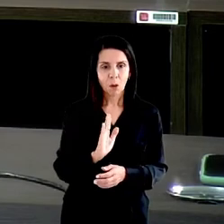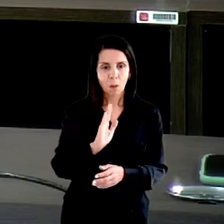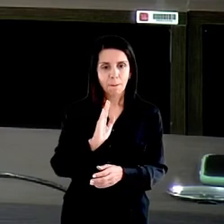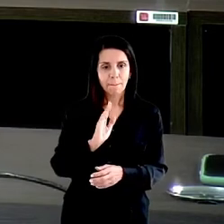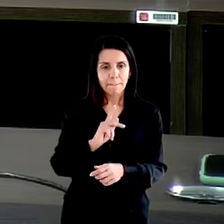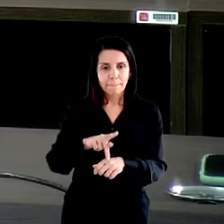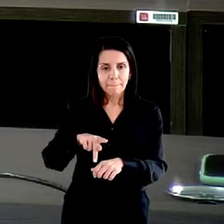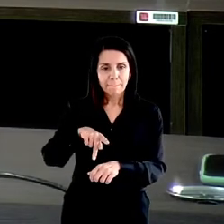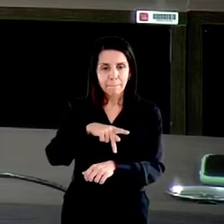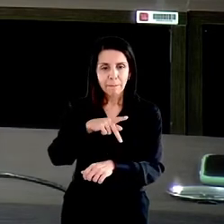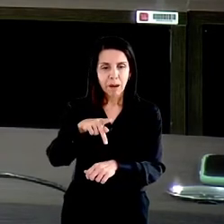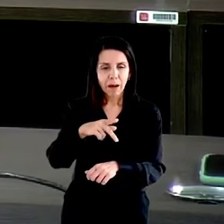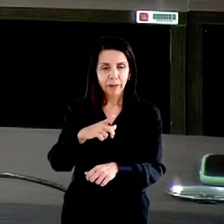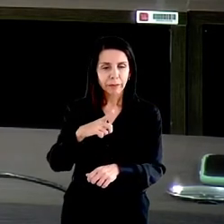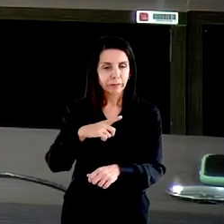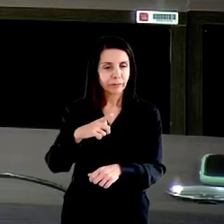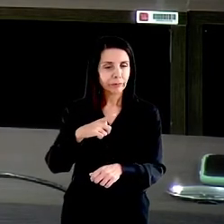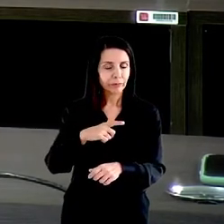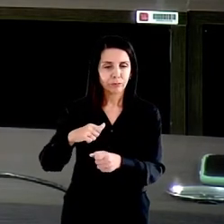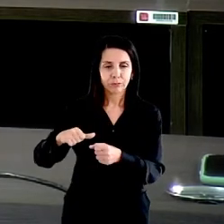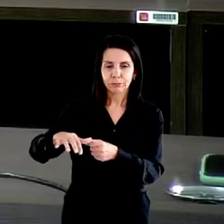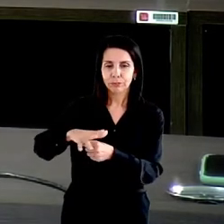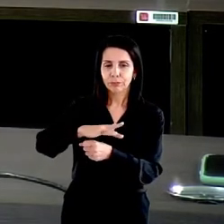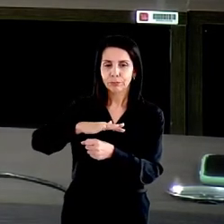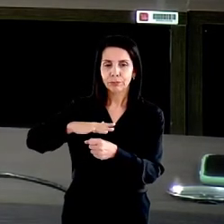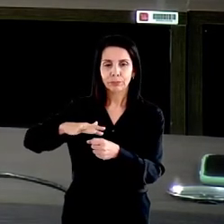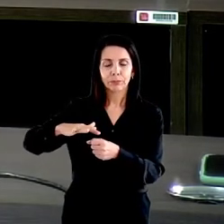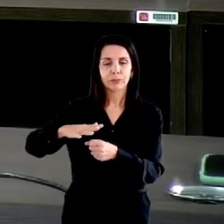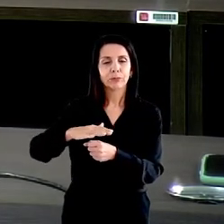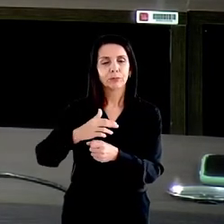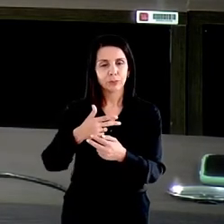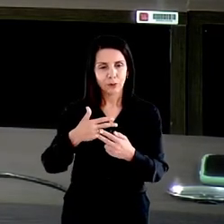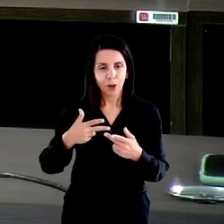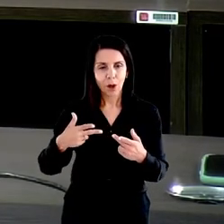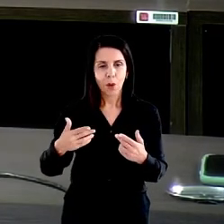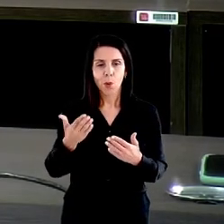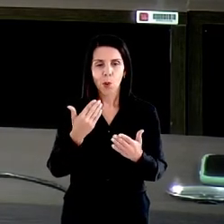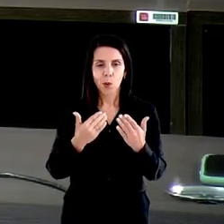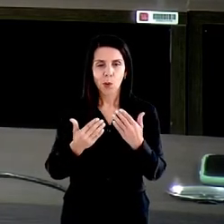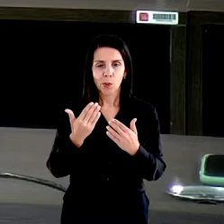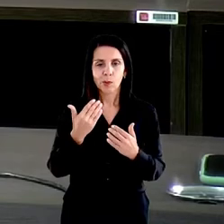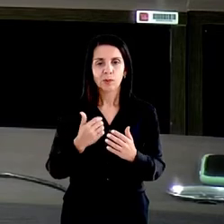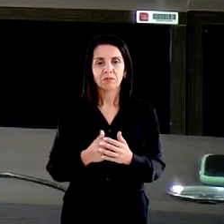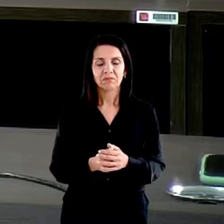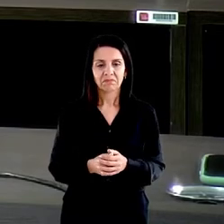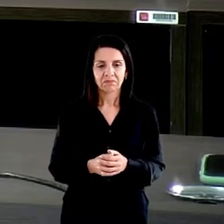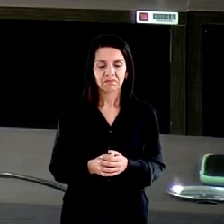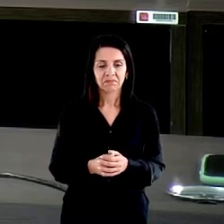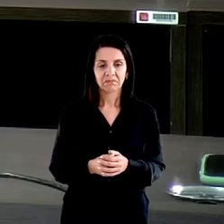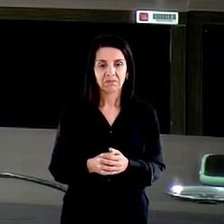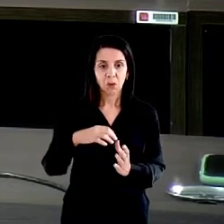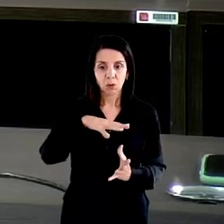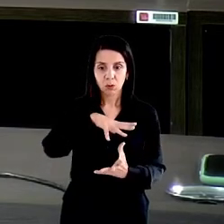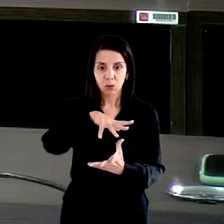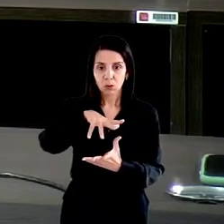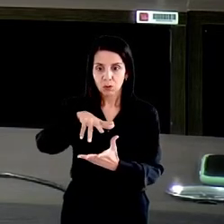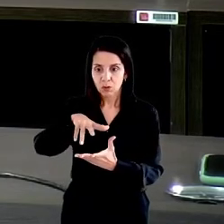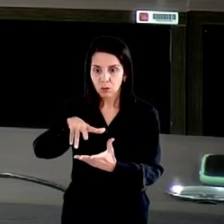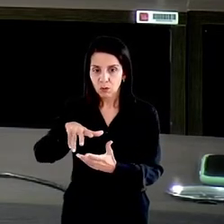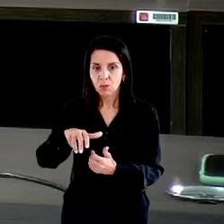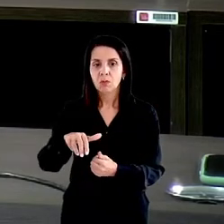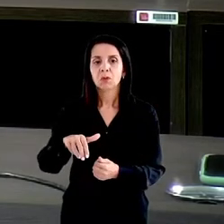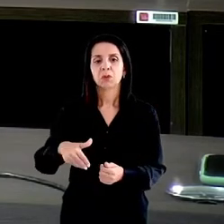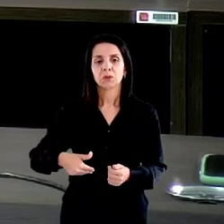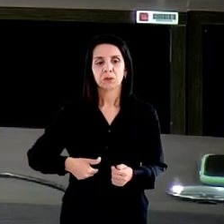A fome existe no mundo inteiro e nós já tivemos movimentos, eu me lembro de um que nós tivemos na década